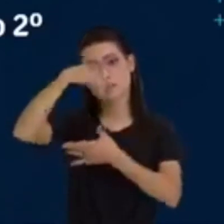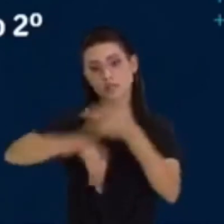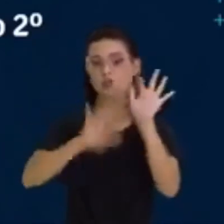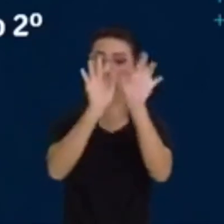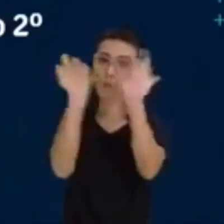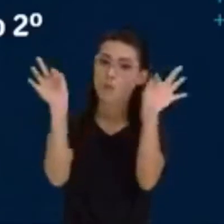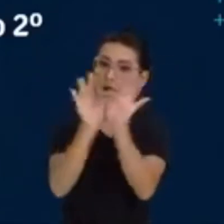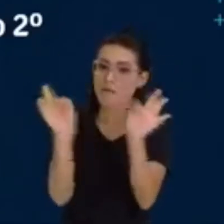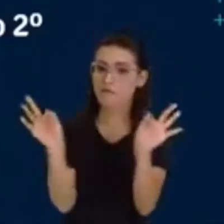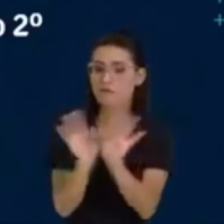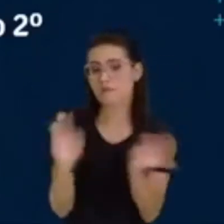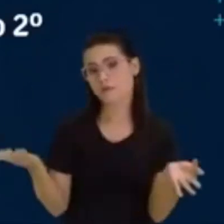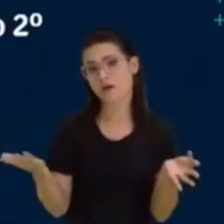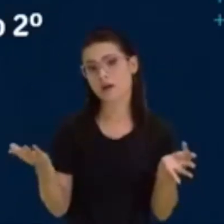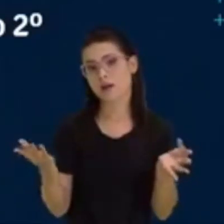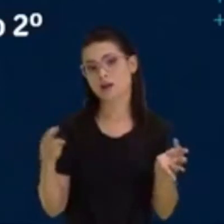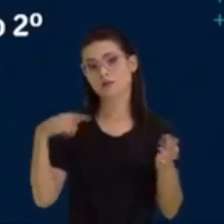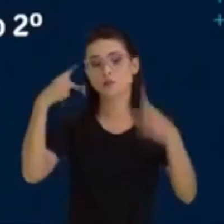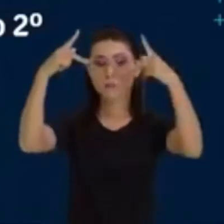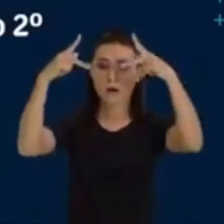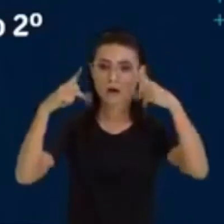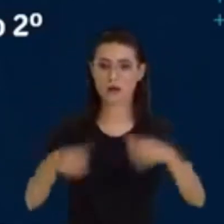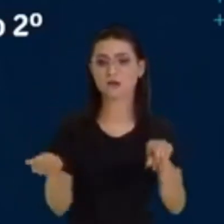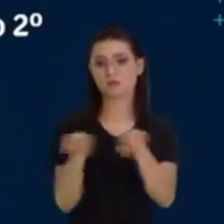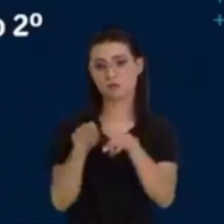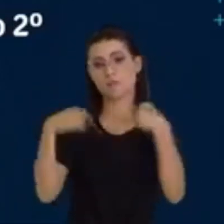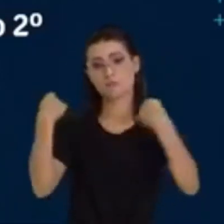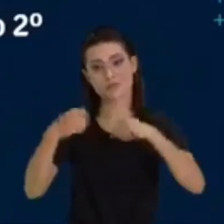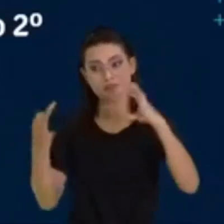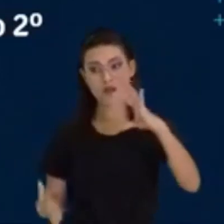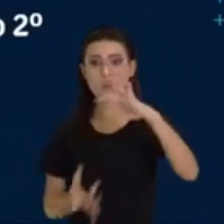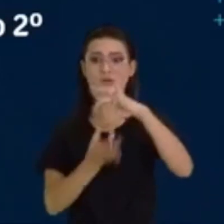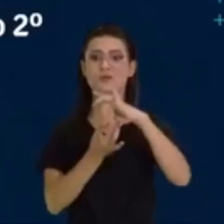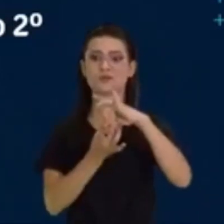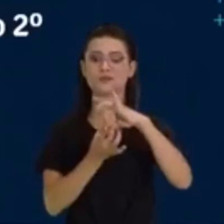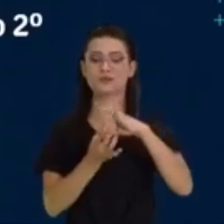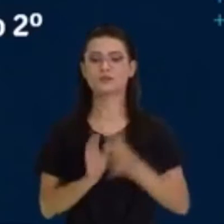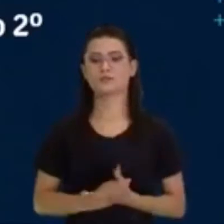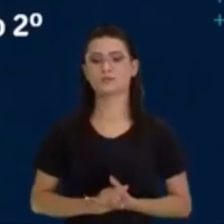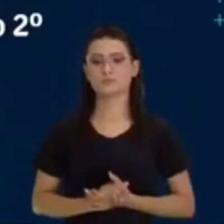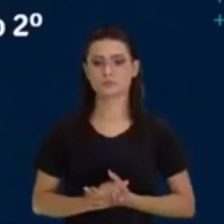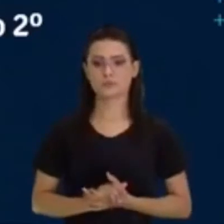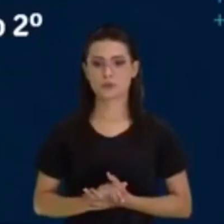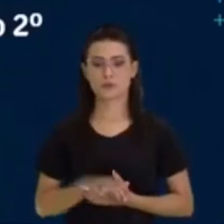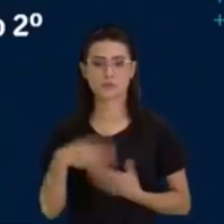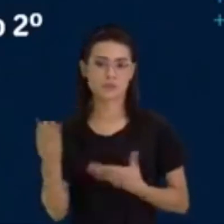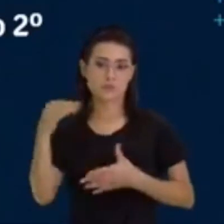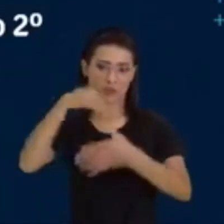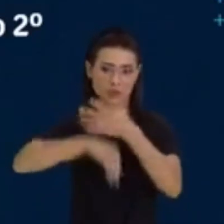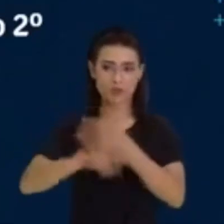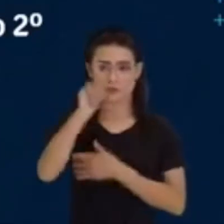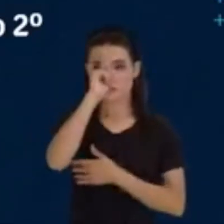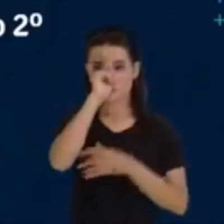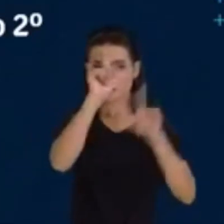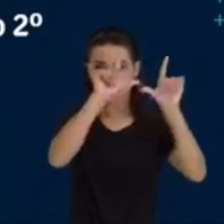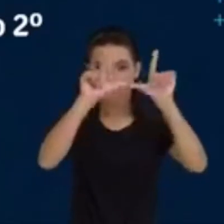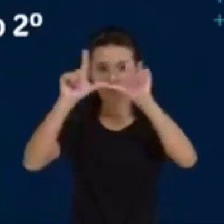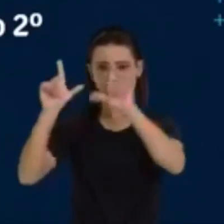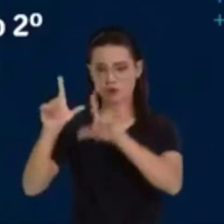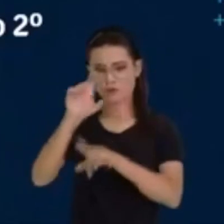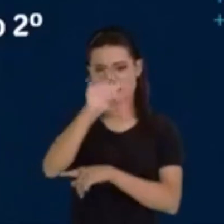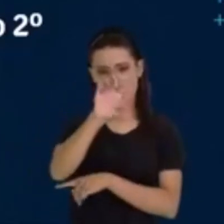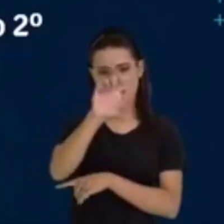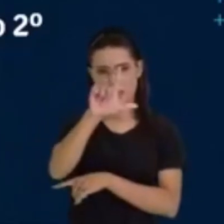entre as orações e entre parágrafos. No caso da tira, o conector, o pronome ela, está se